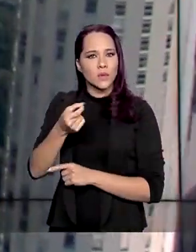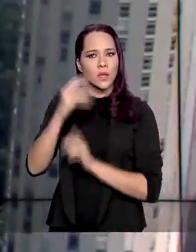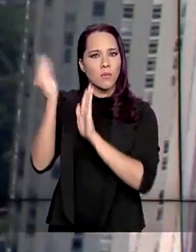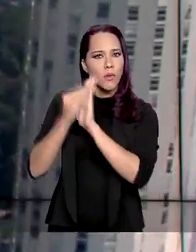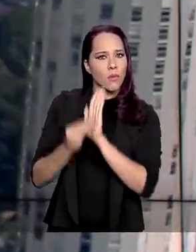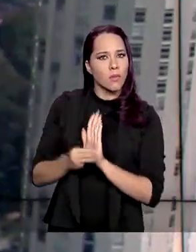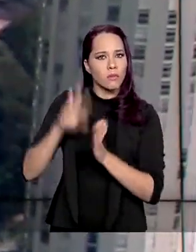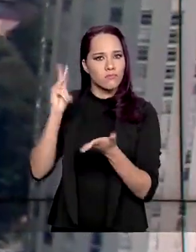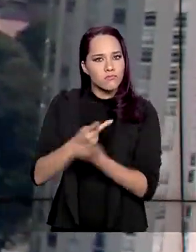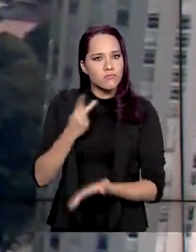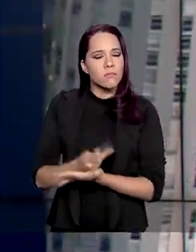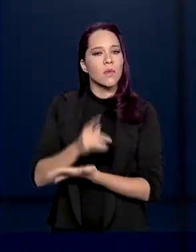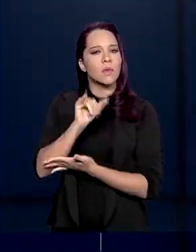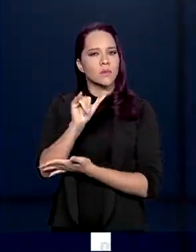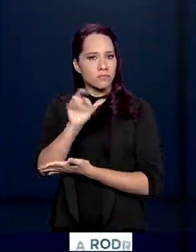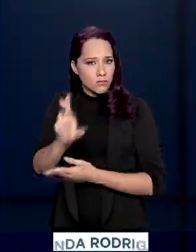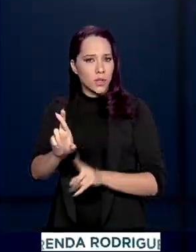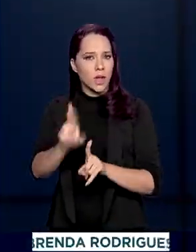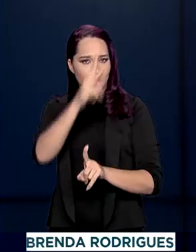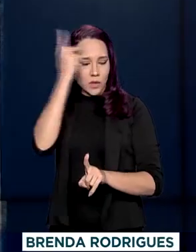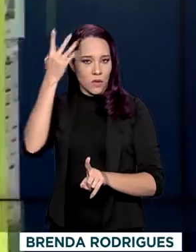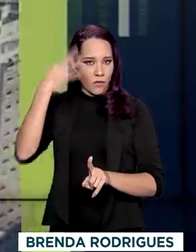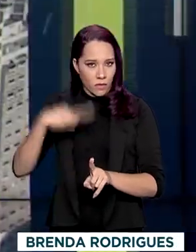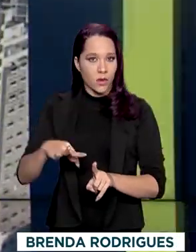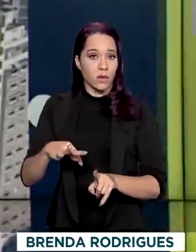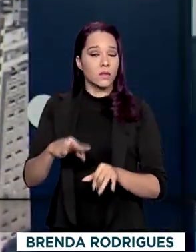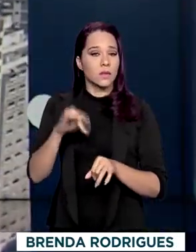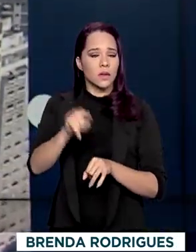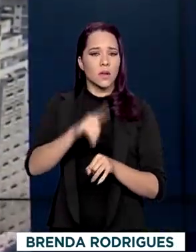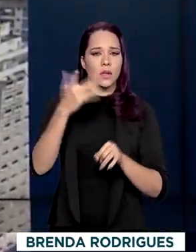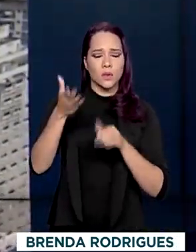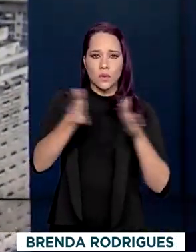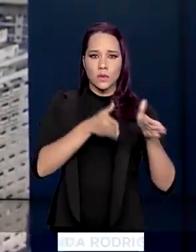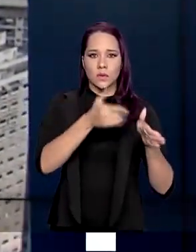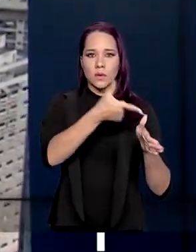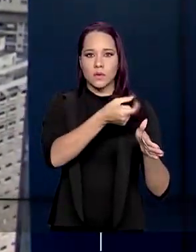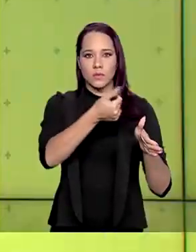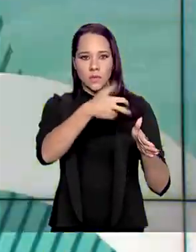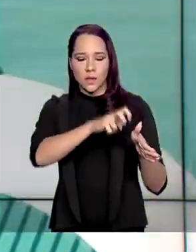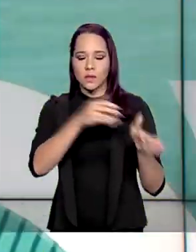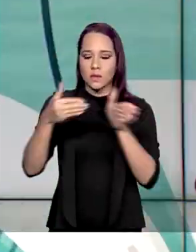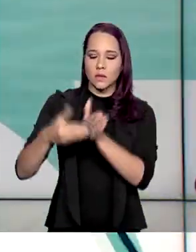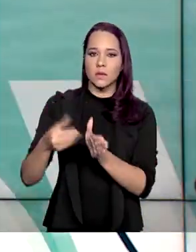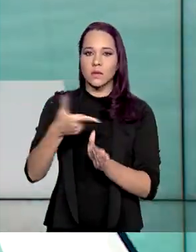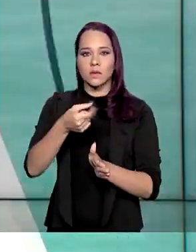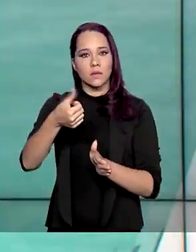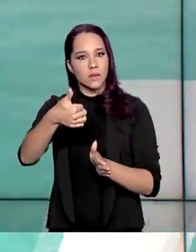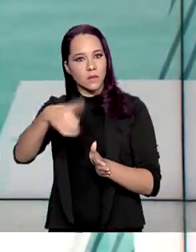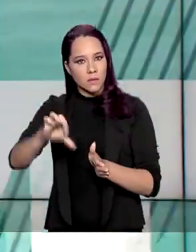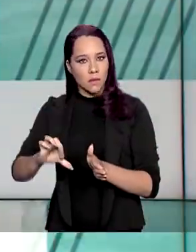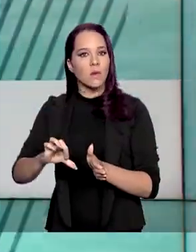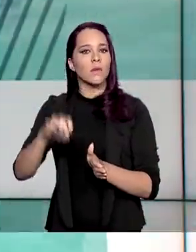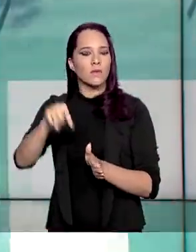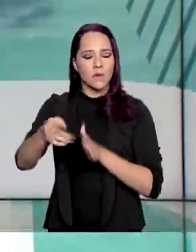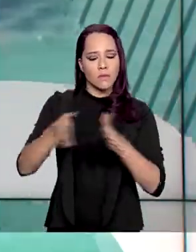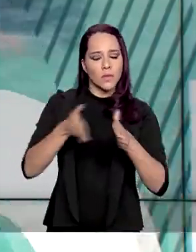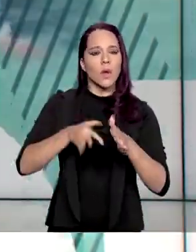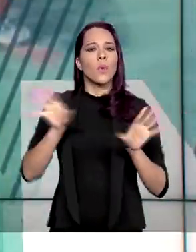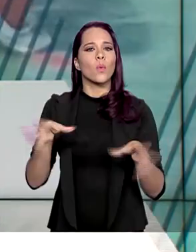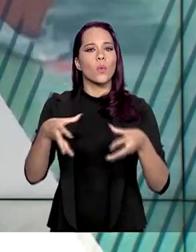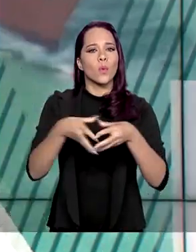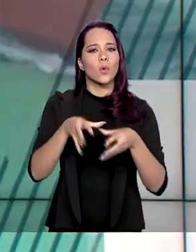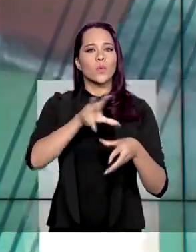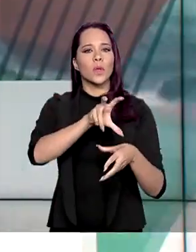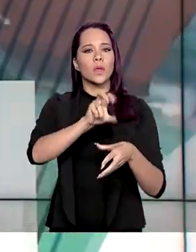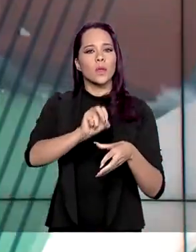indevidas de imposto de renda à pessoa física nos exercícios de 2015 a 2019, referentes a um grupo